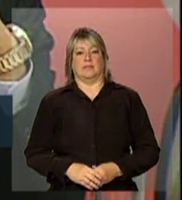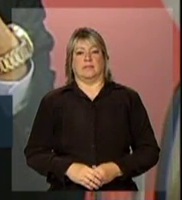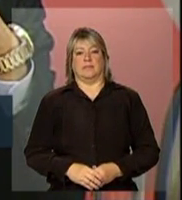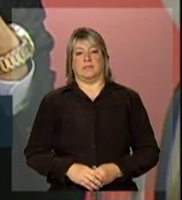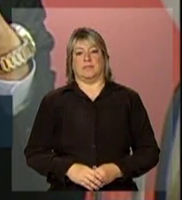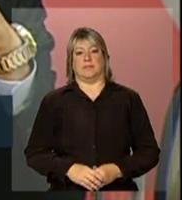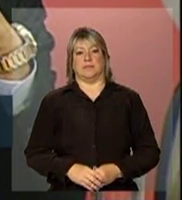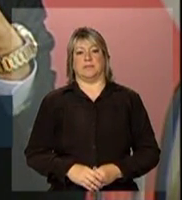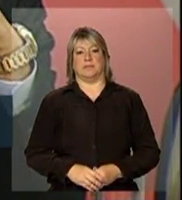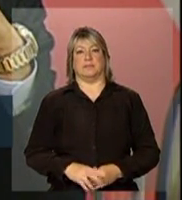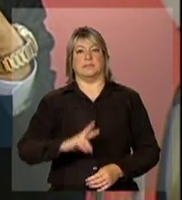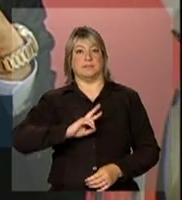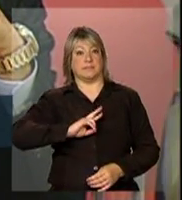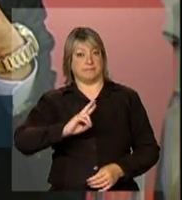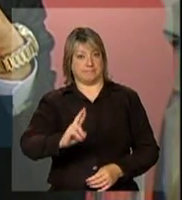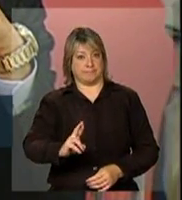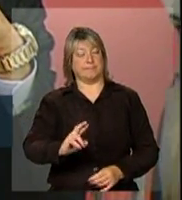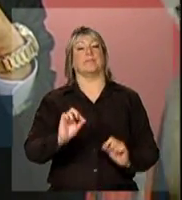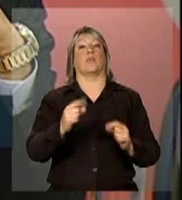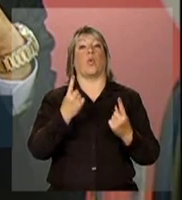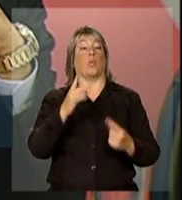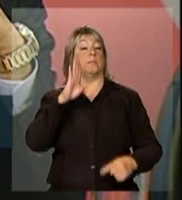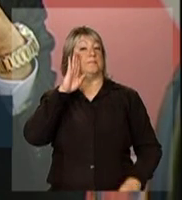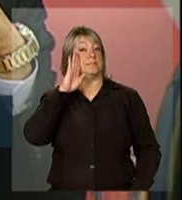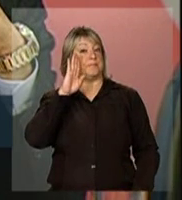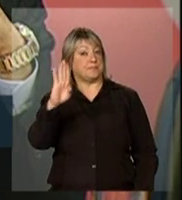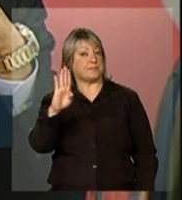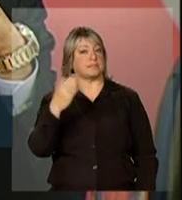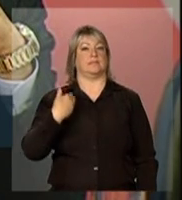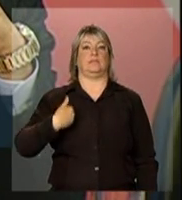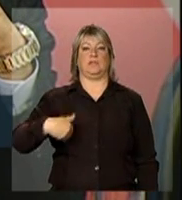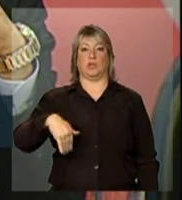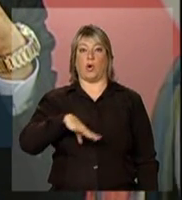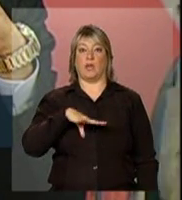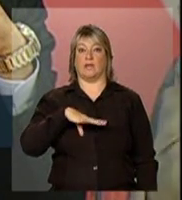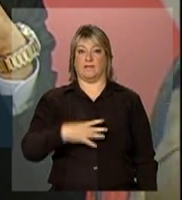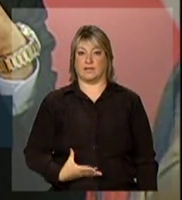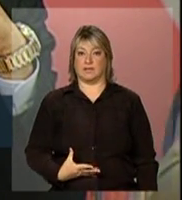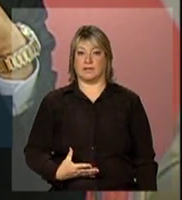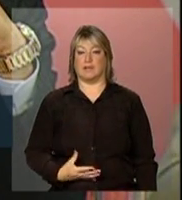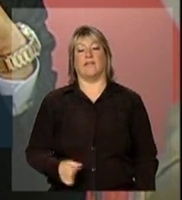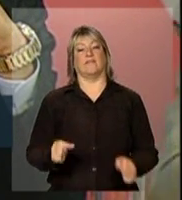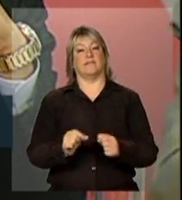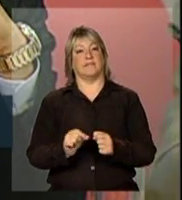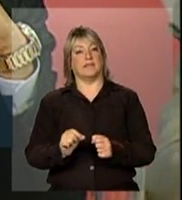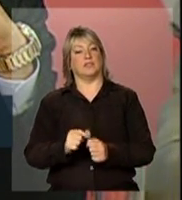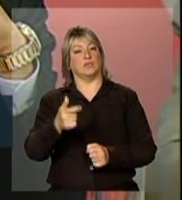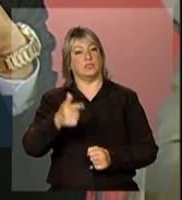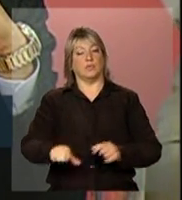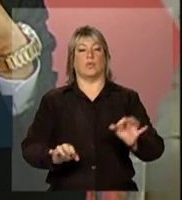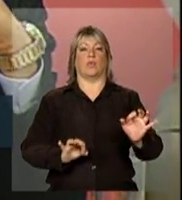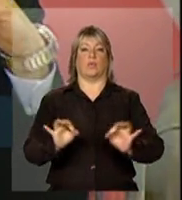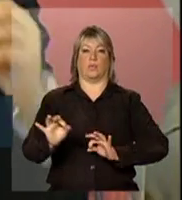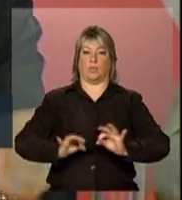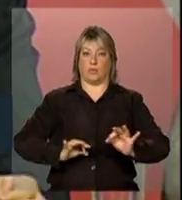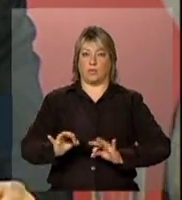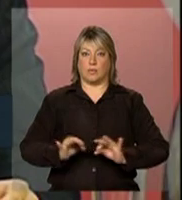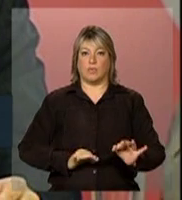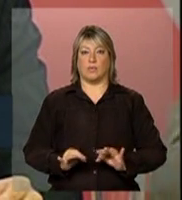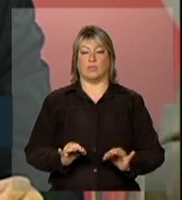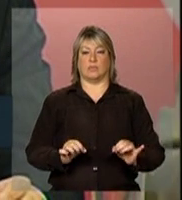Um dos grandes desafios que nós temos é reorganizar os serviços de atendimento